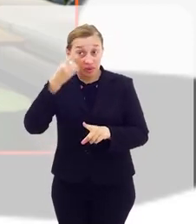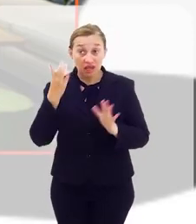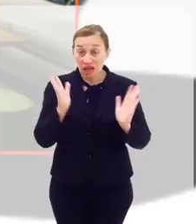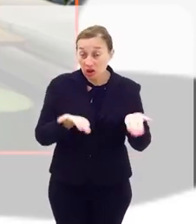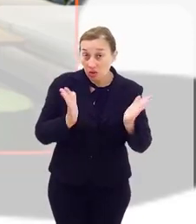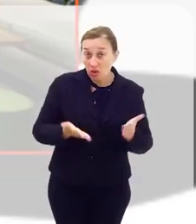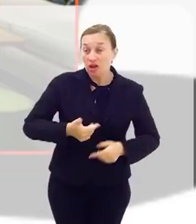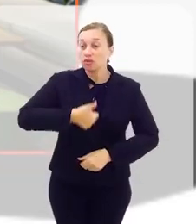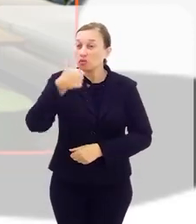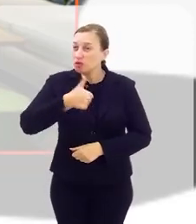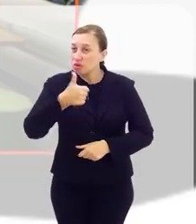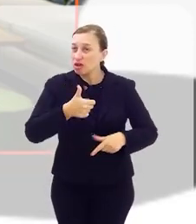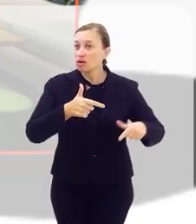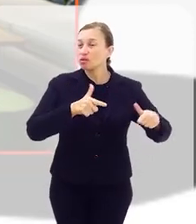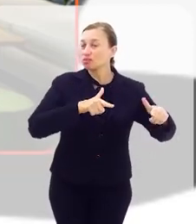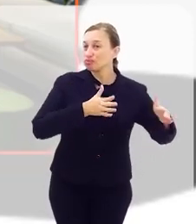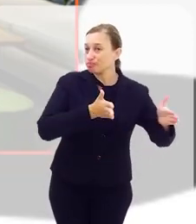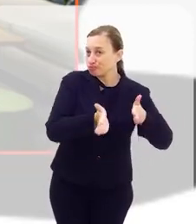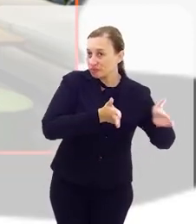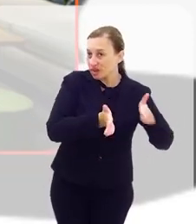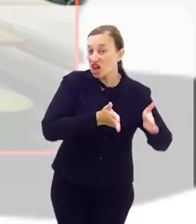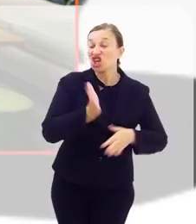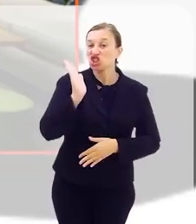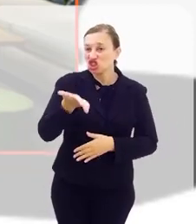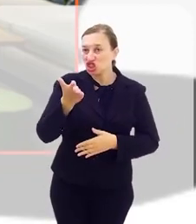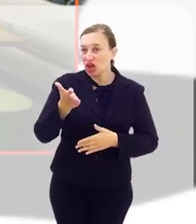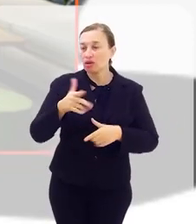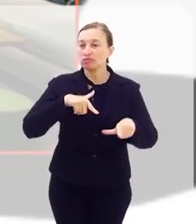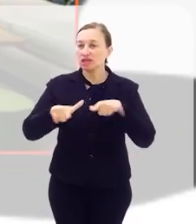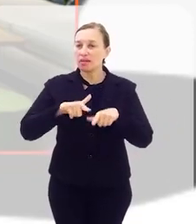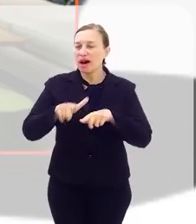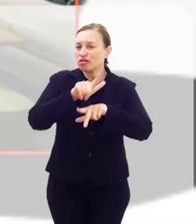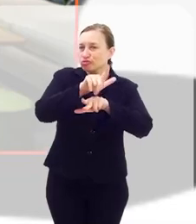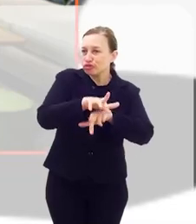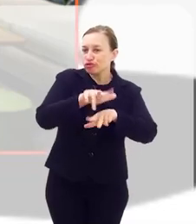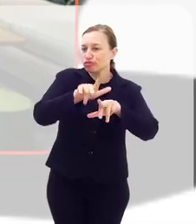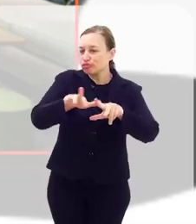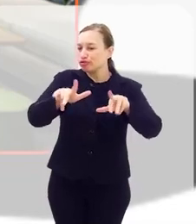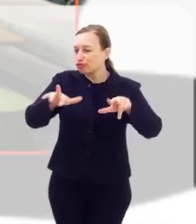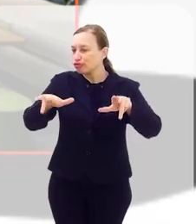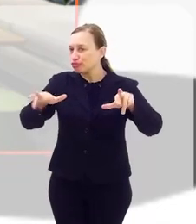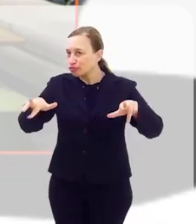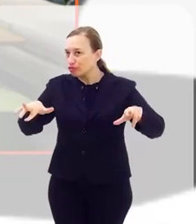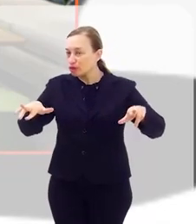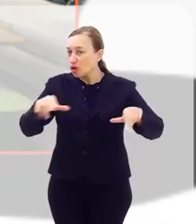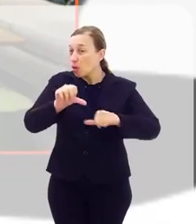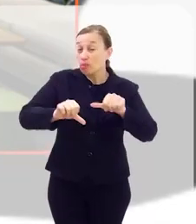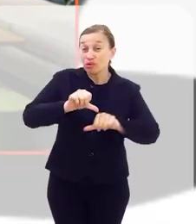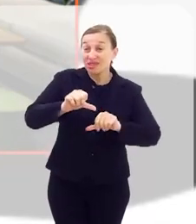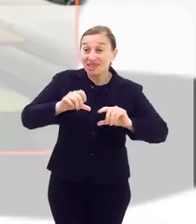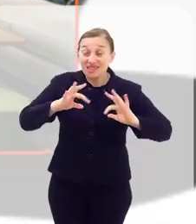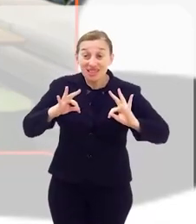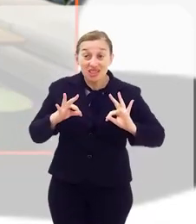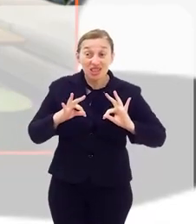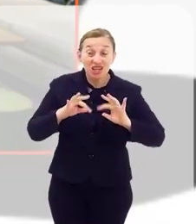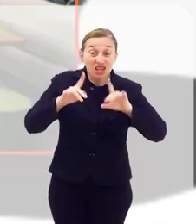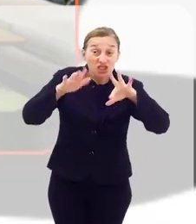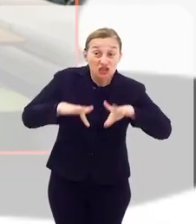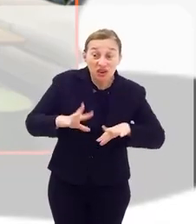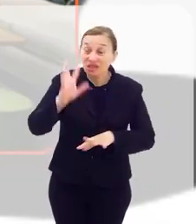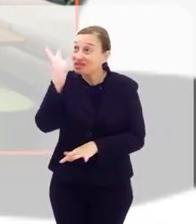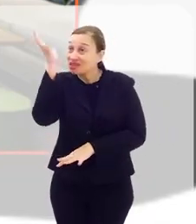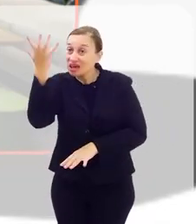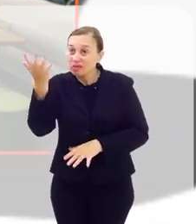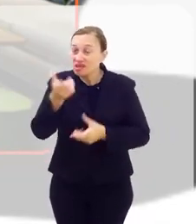senhor já, no primeiro mandato, já teve essa atuação tão diversificada, com uma transversalidade de